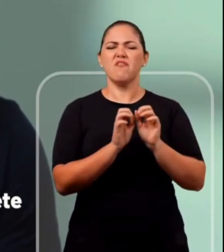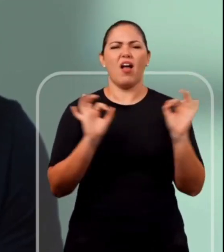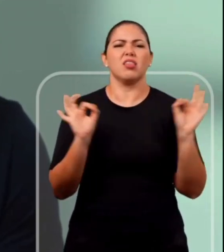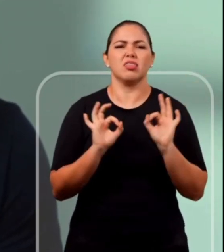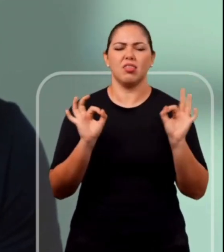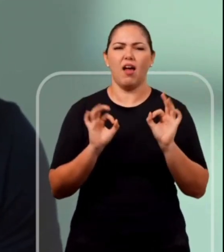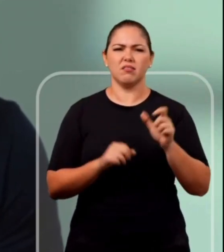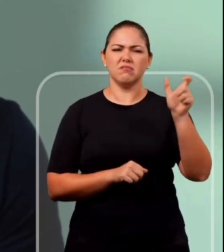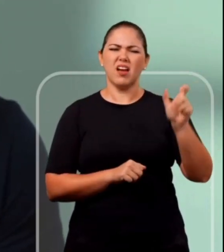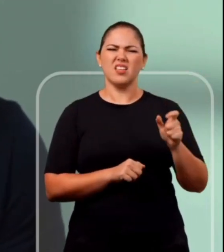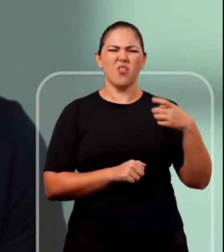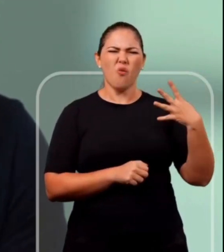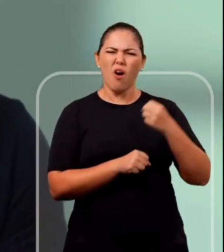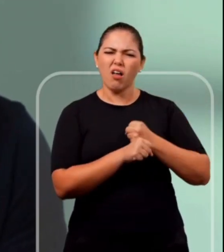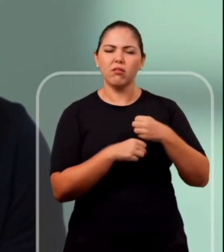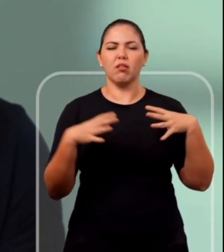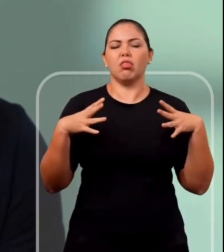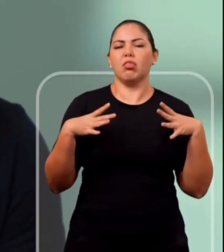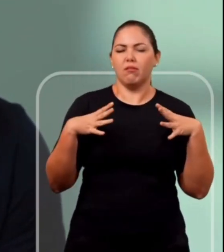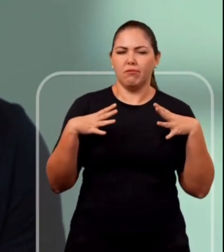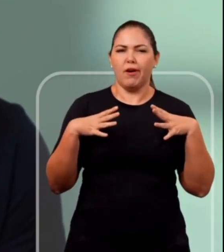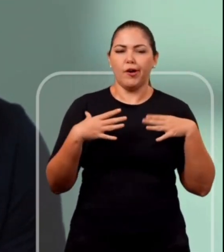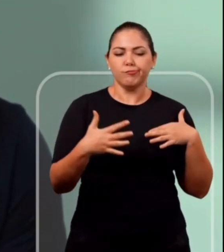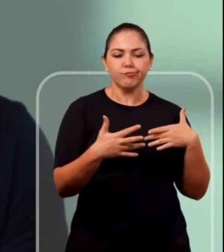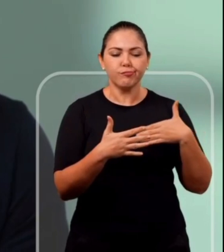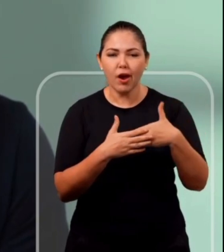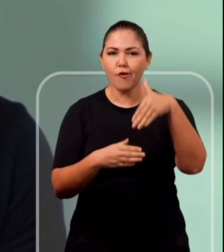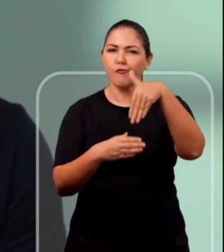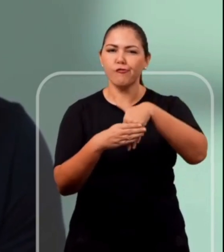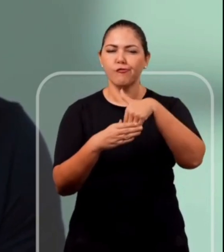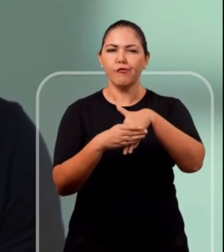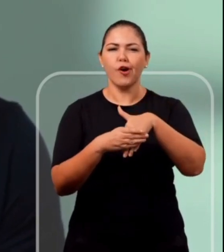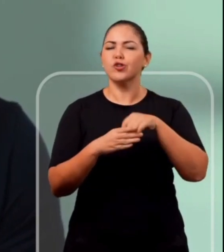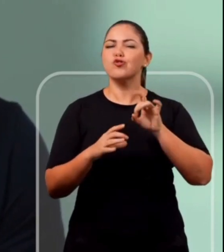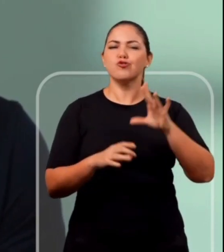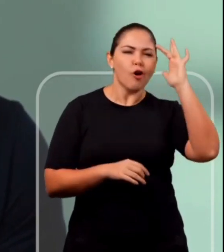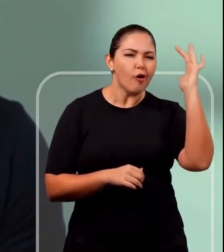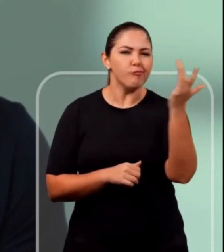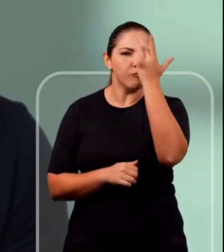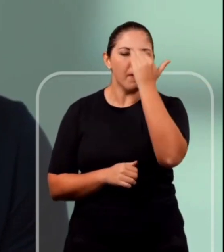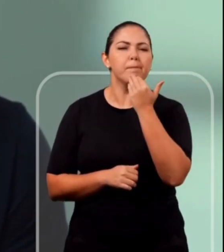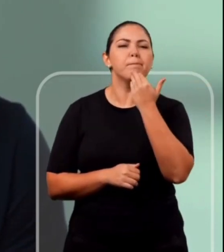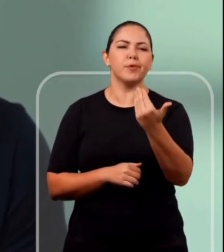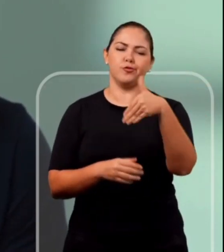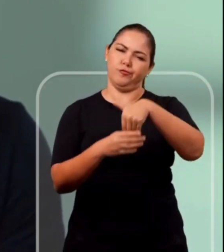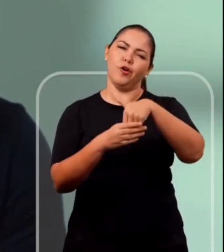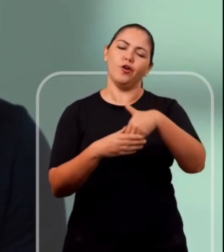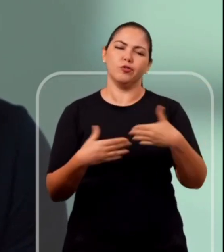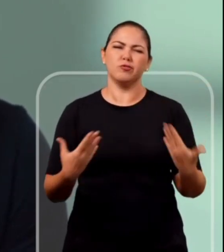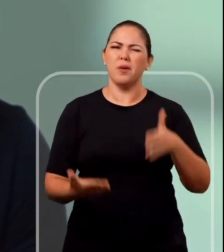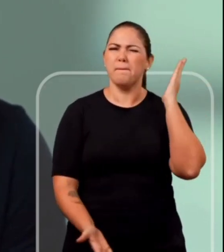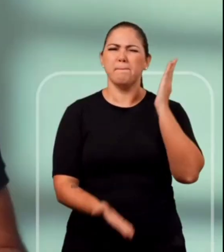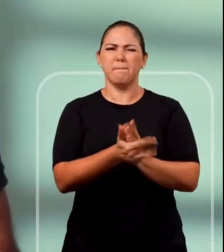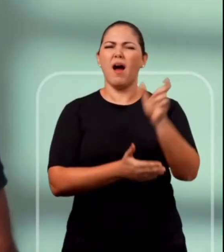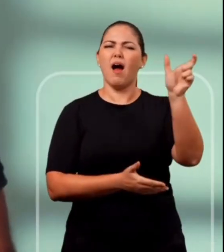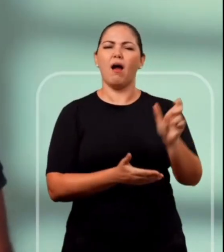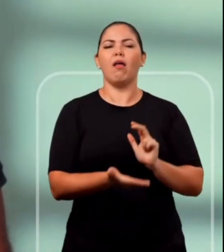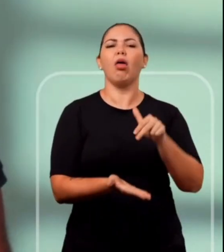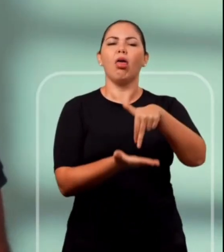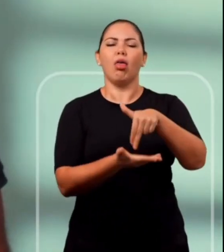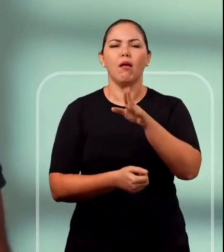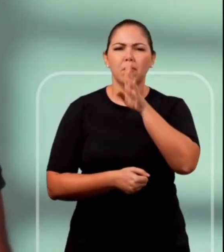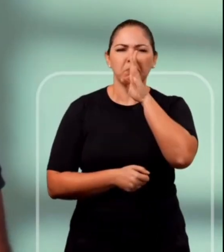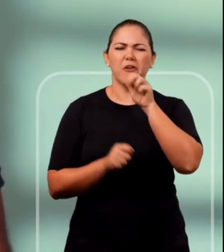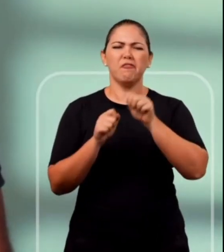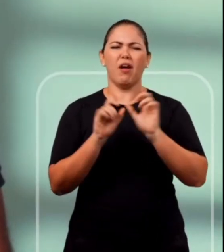promete e não cumpre. Em quem passa quatro anos de férias e na véspera da eleição aparece fantasiado para pedir seu voto. Chega de